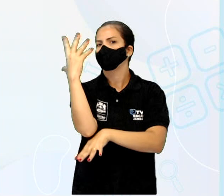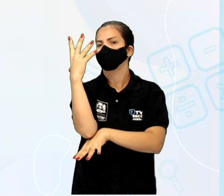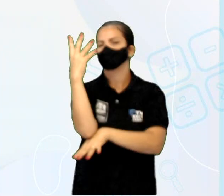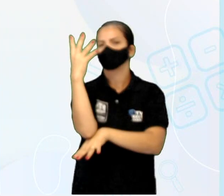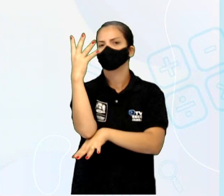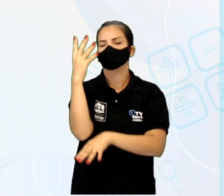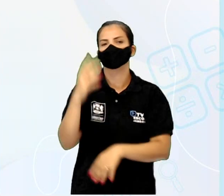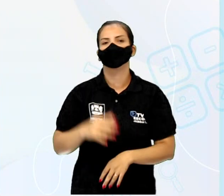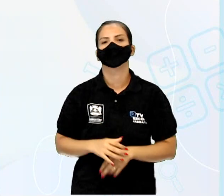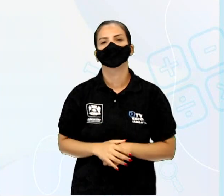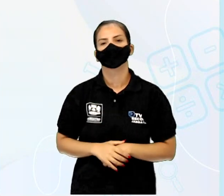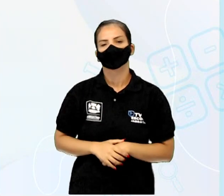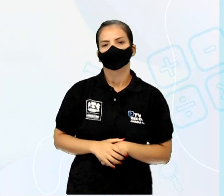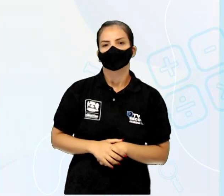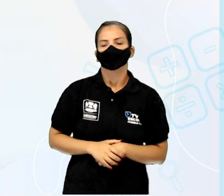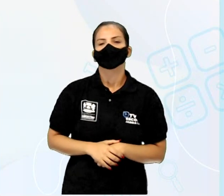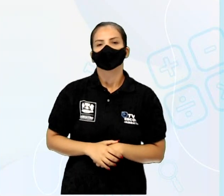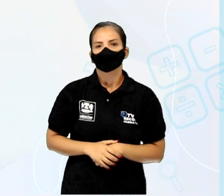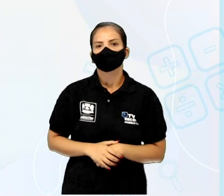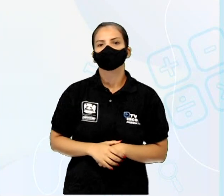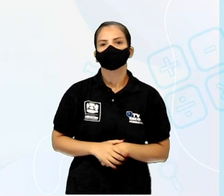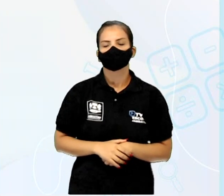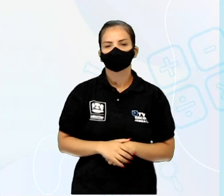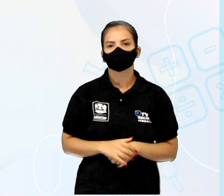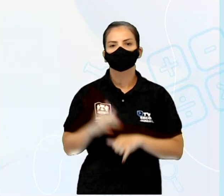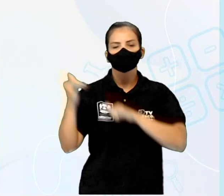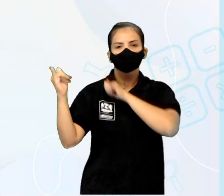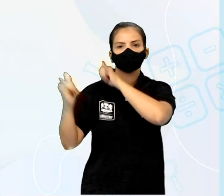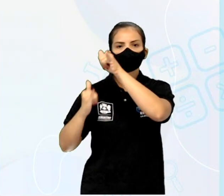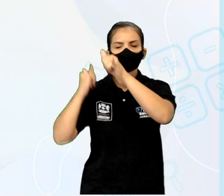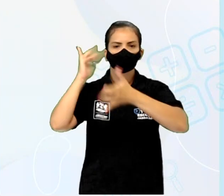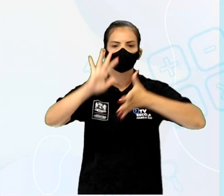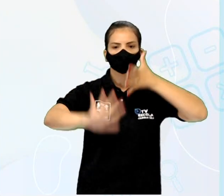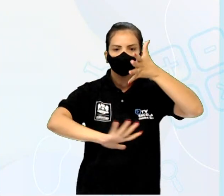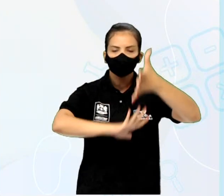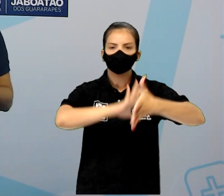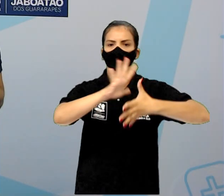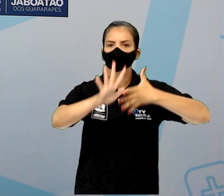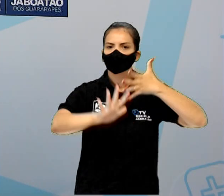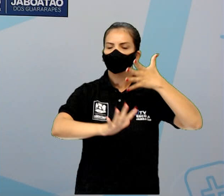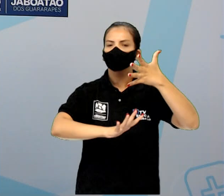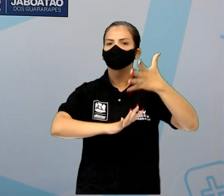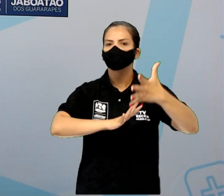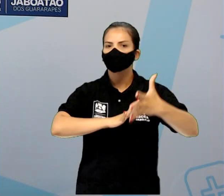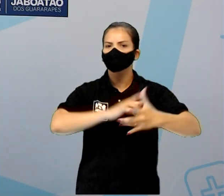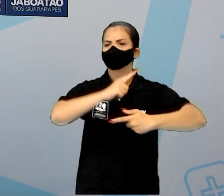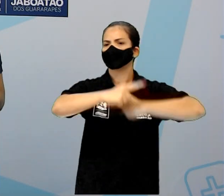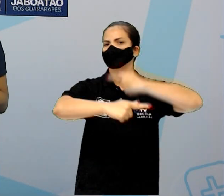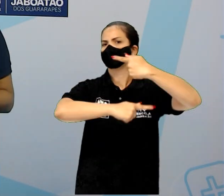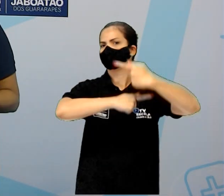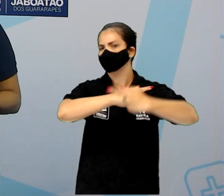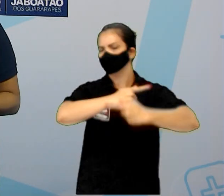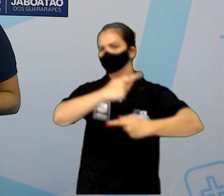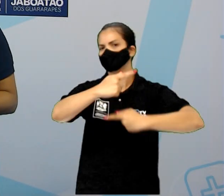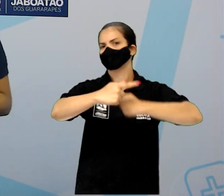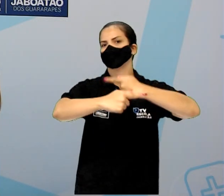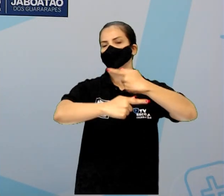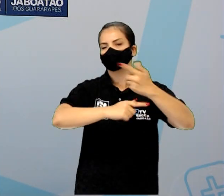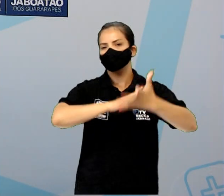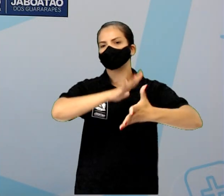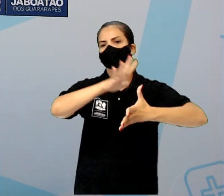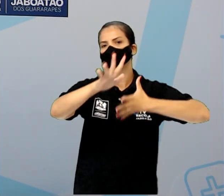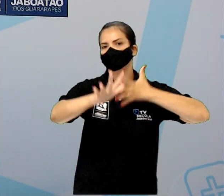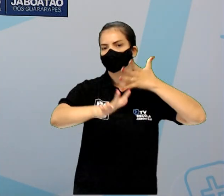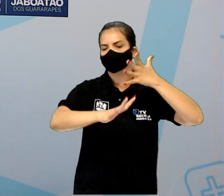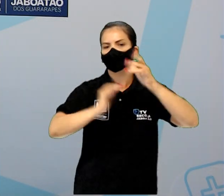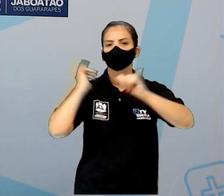Faz parte da tradição oral e vem sendo contada através dos tempos. A lenda, ela é bem característica disso.